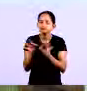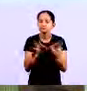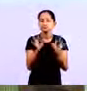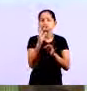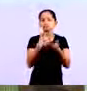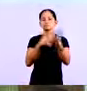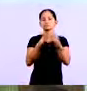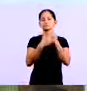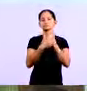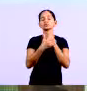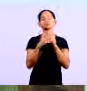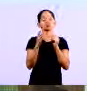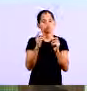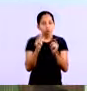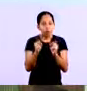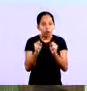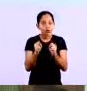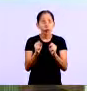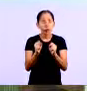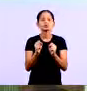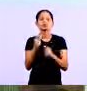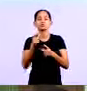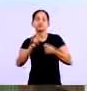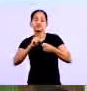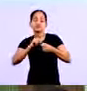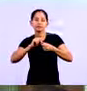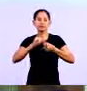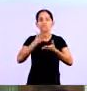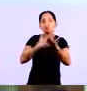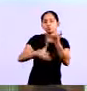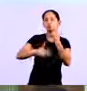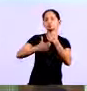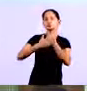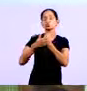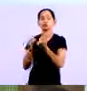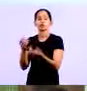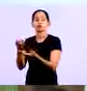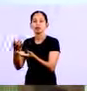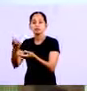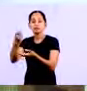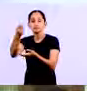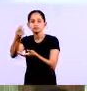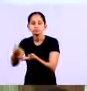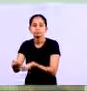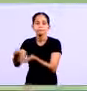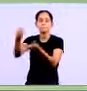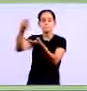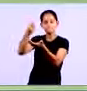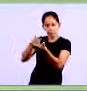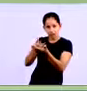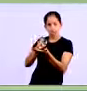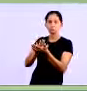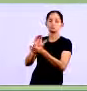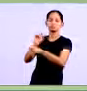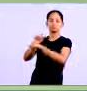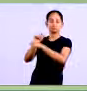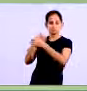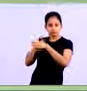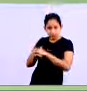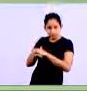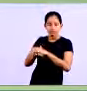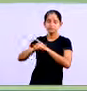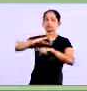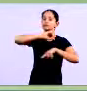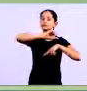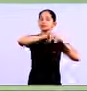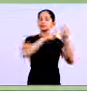Você vai verificar tudo que você tem para receber e tudo que tem para pagar e vai fazer esse encontro de contas, tá? Mas, seguindo aqui a definição,